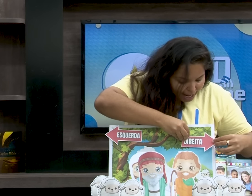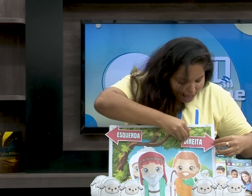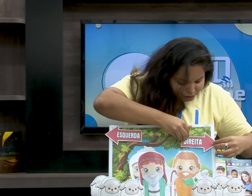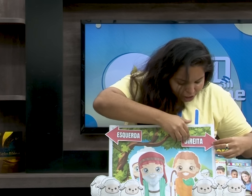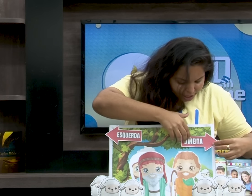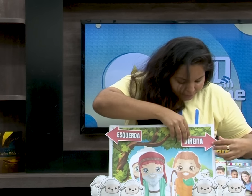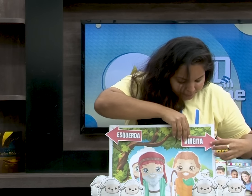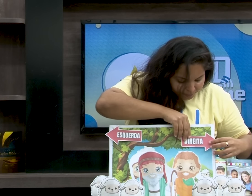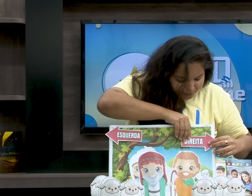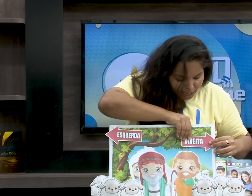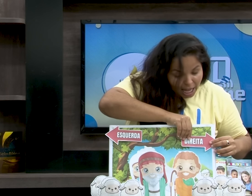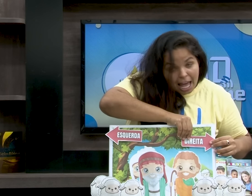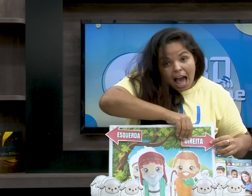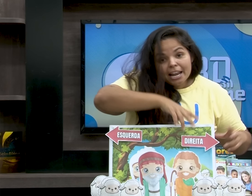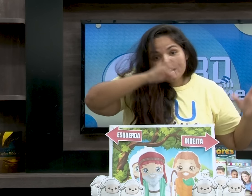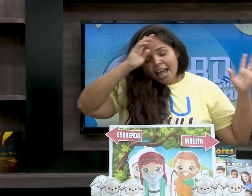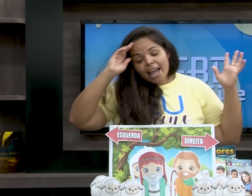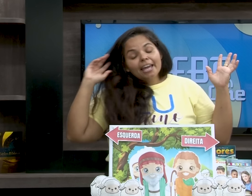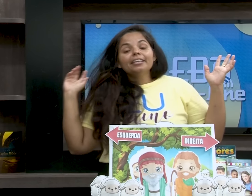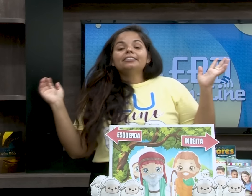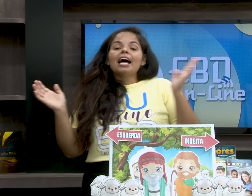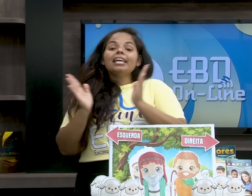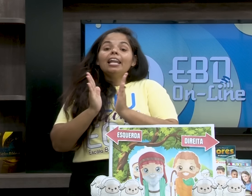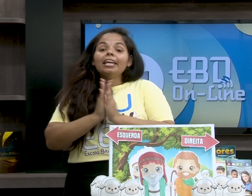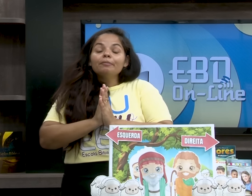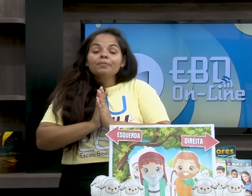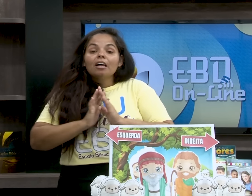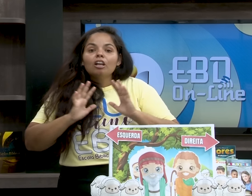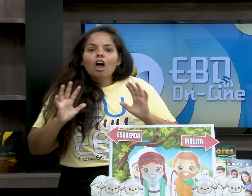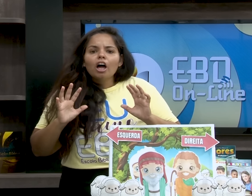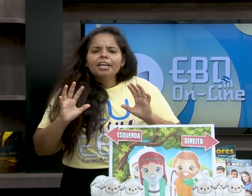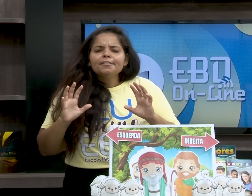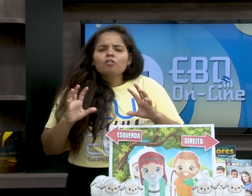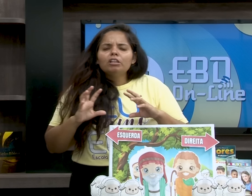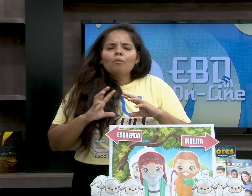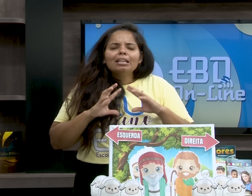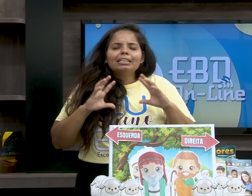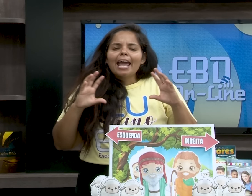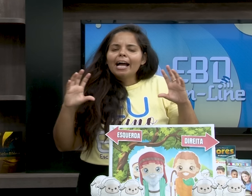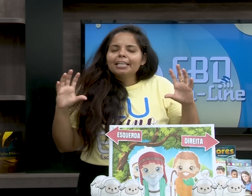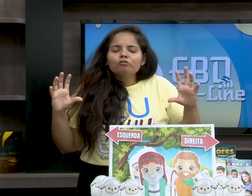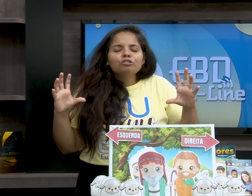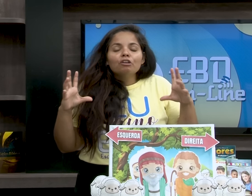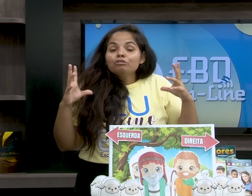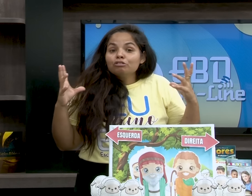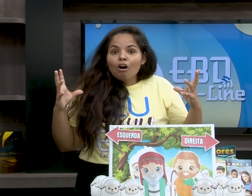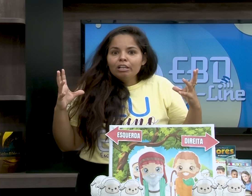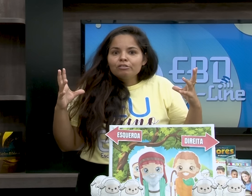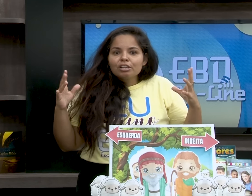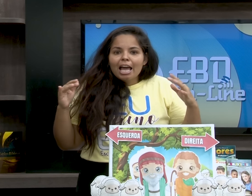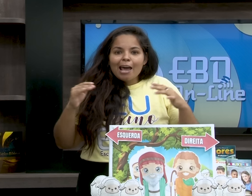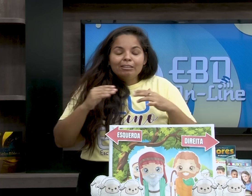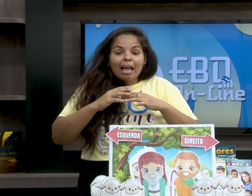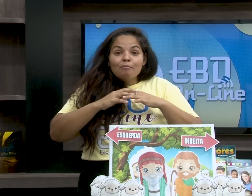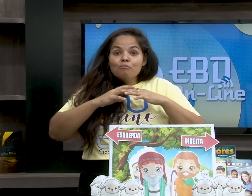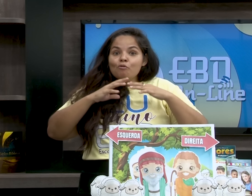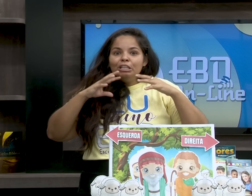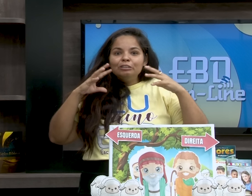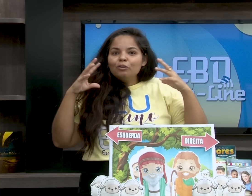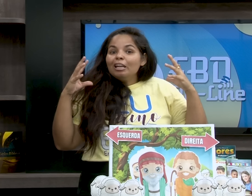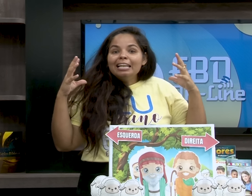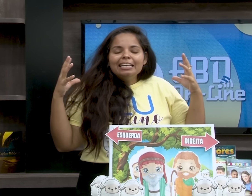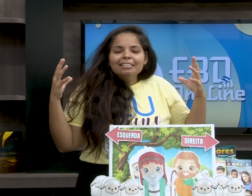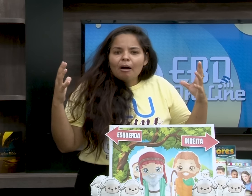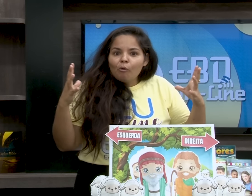iria parar de reita. E ali, Ló escolheu uma terra que, aos seus olhos, era uma terra